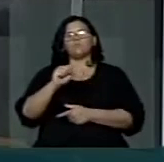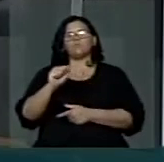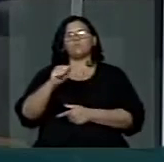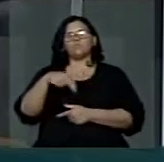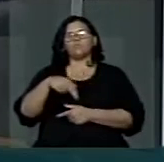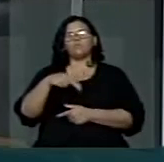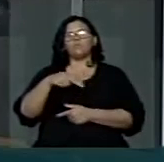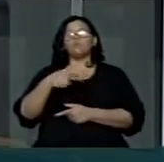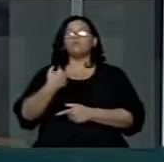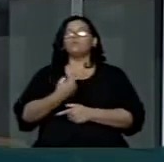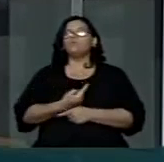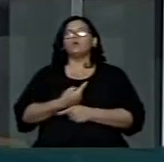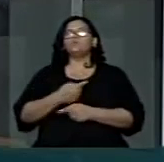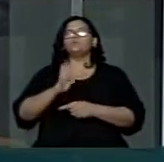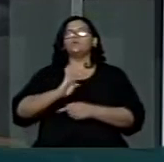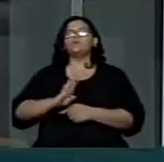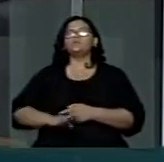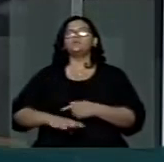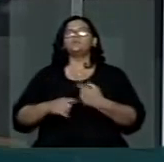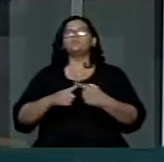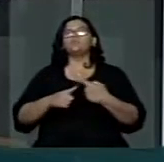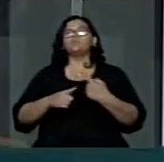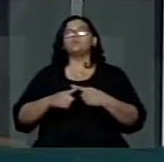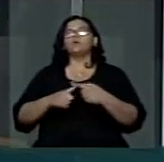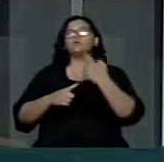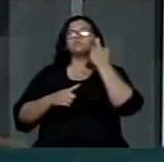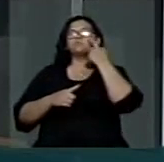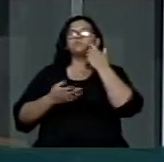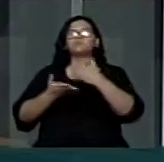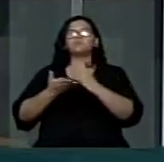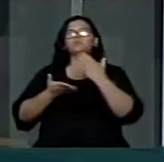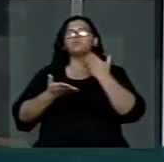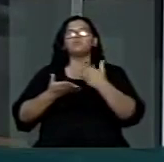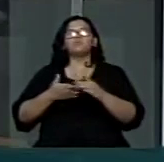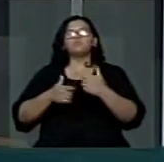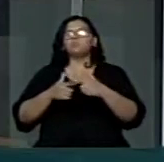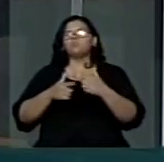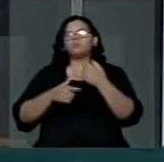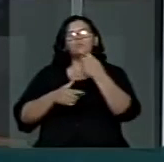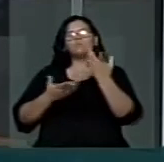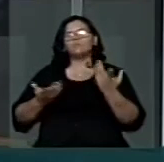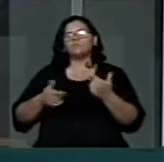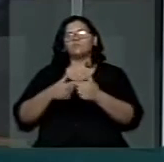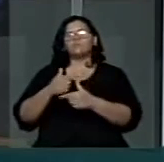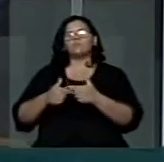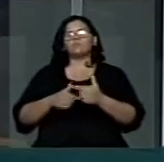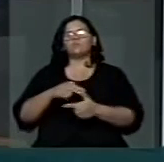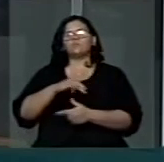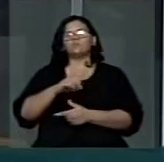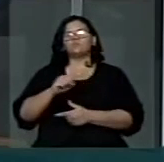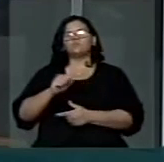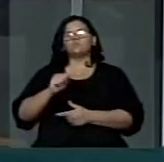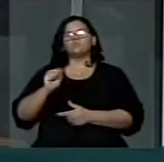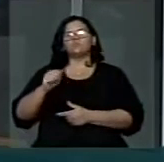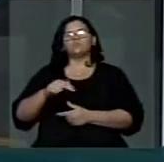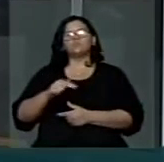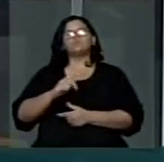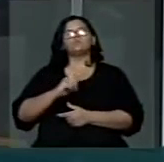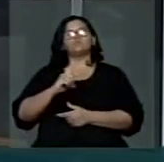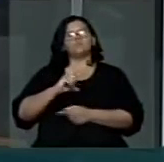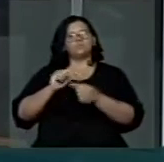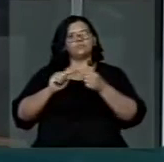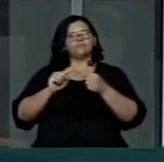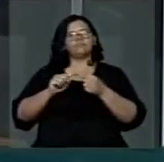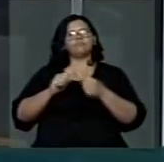temos a ver, senhor presidente, senhoras e senhores deputados, com esse problema dos trabalhadores da Nissan em Mississipi, nos Estados